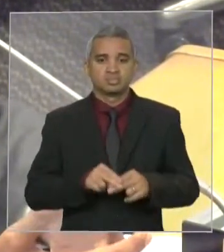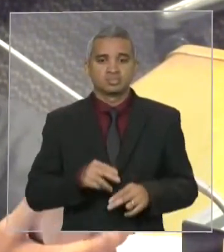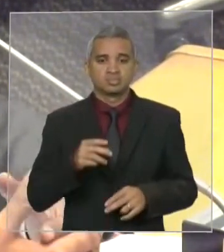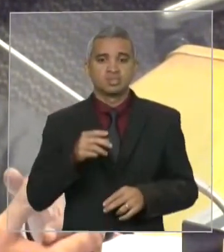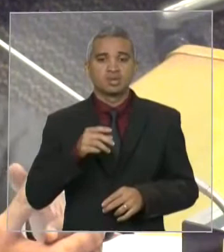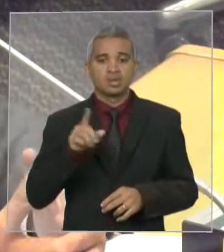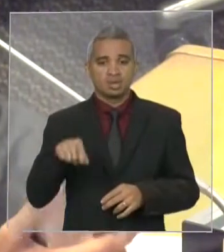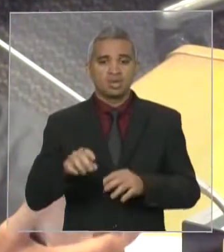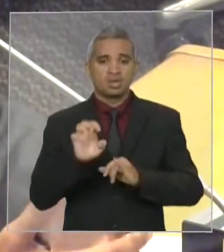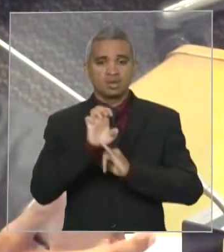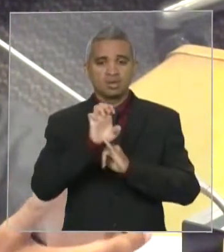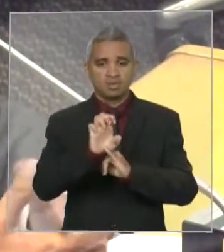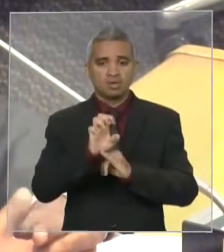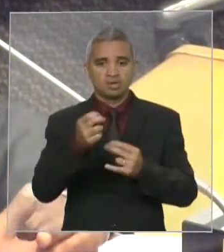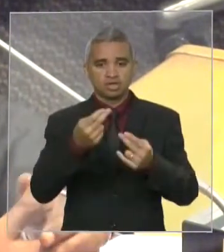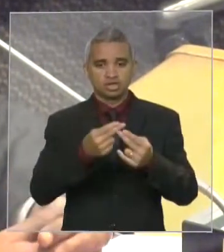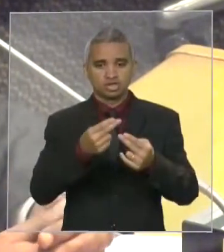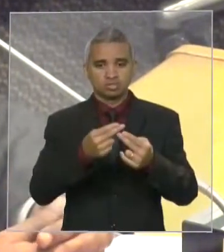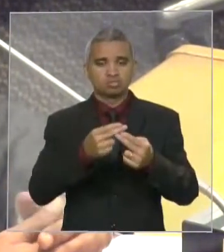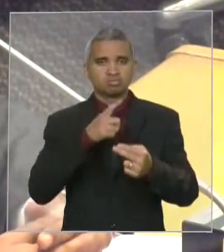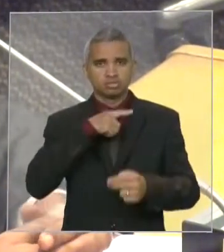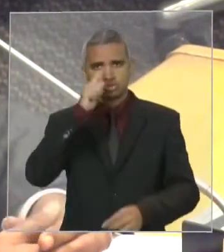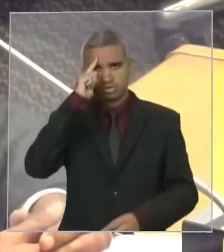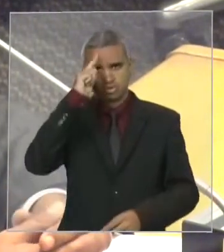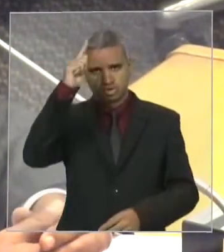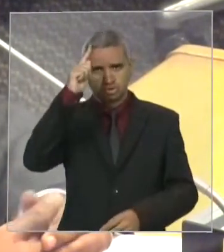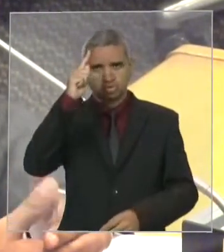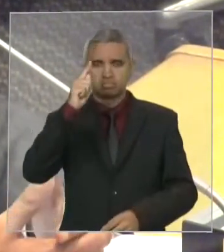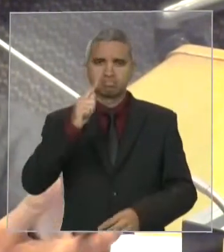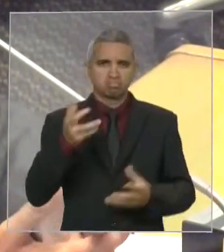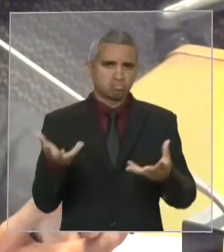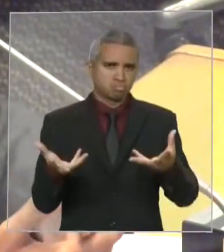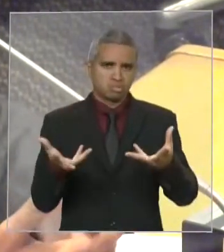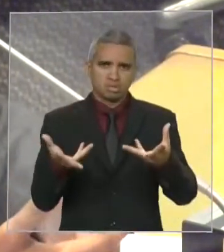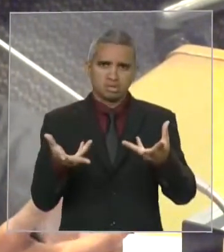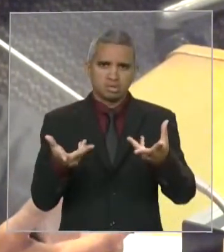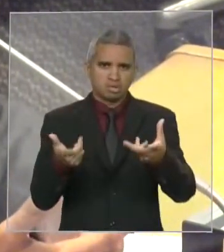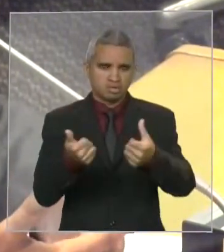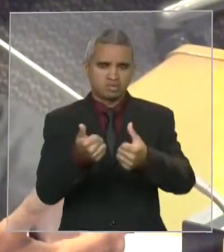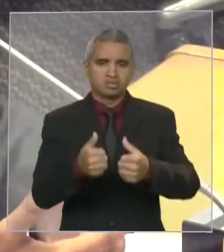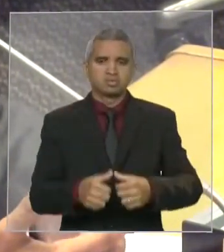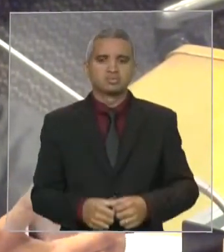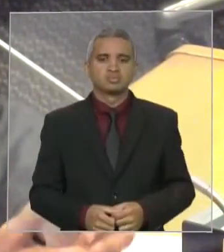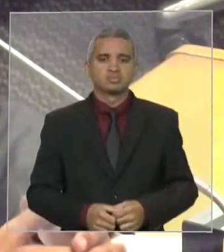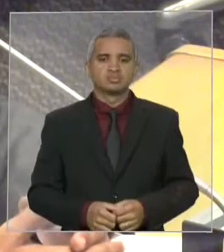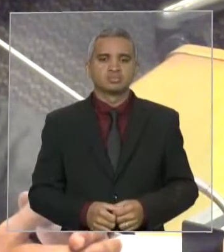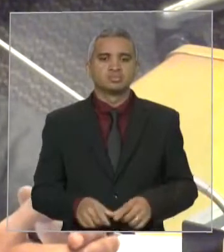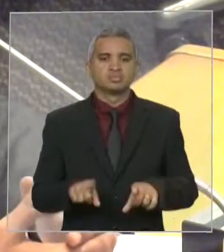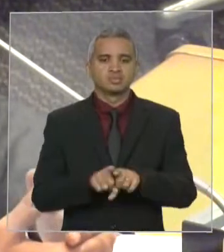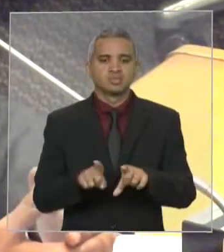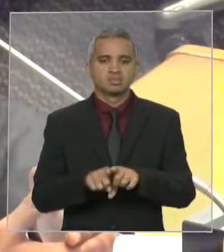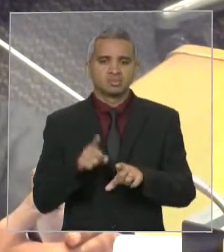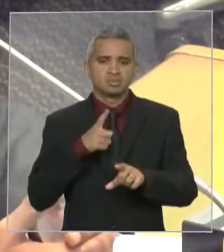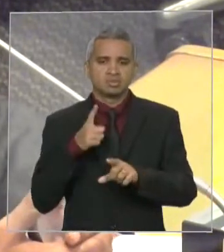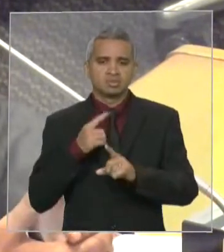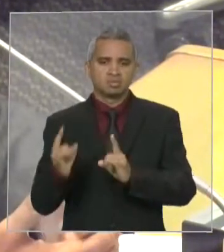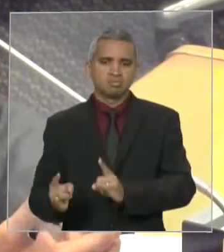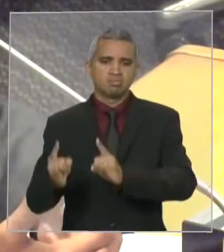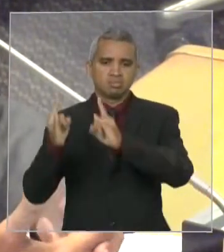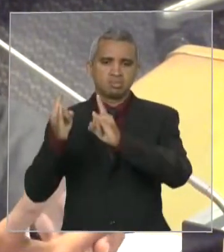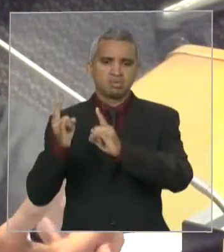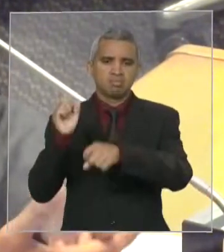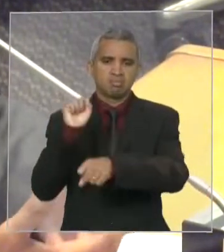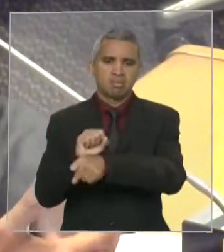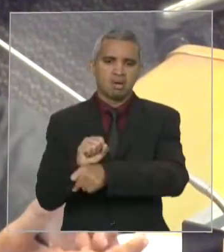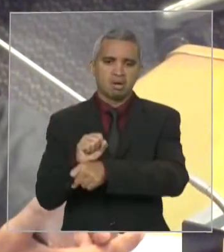Maranhão e tem mostrado seus resultados com muita rapidez. Um prédio que estava com obra paralisada, uma obra que já vinha